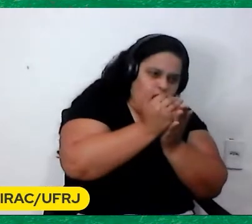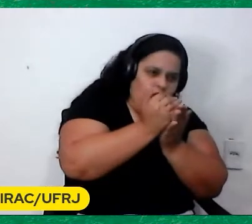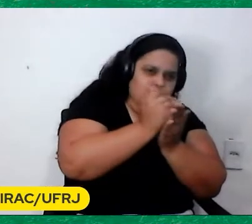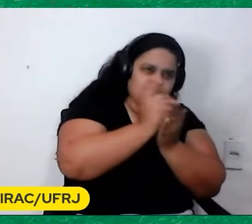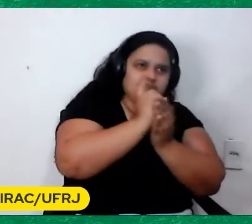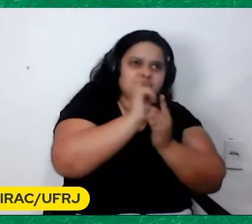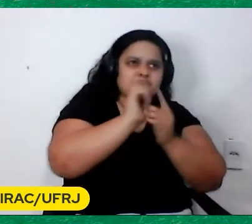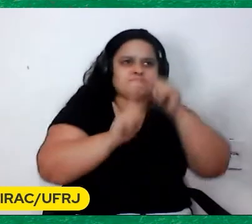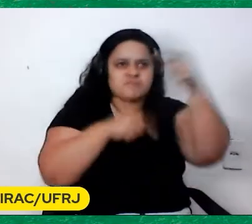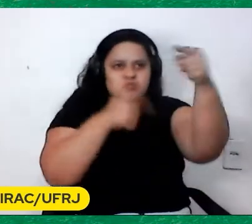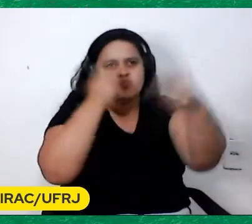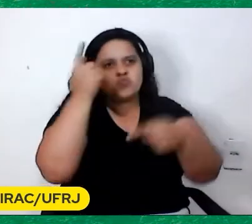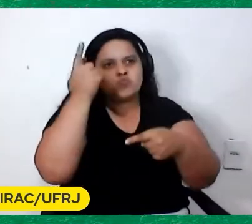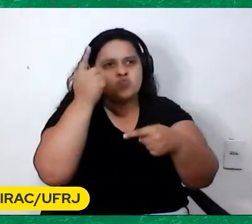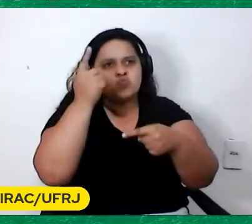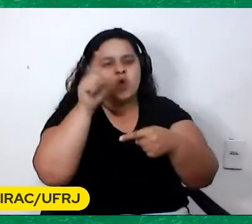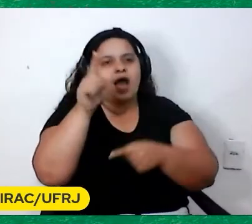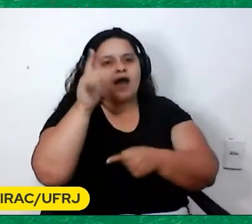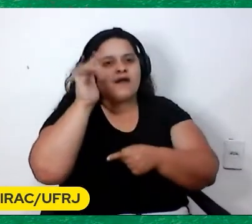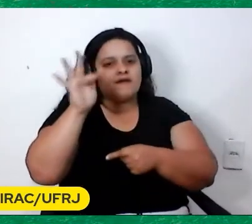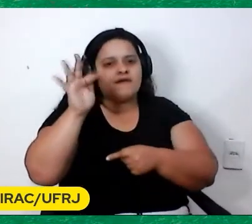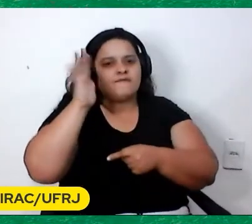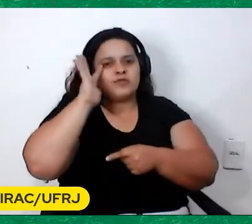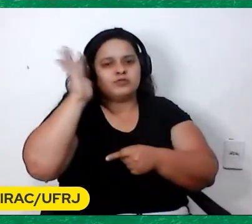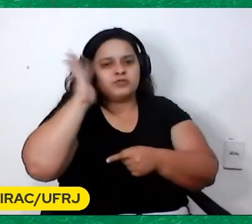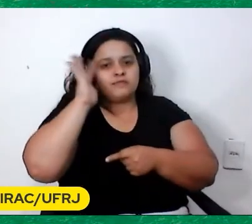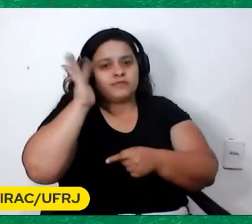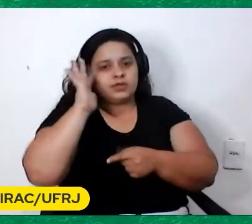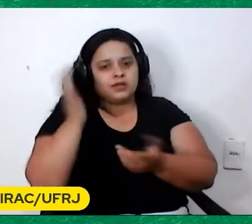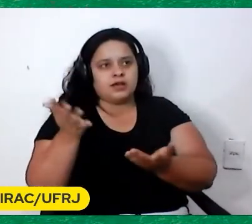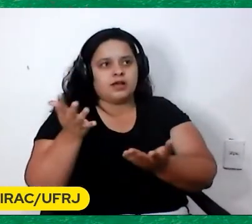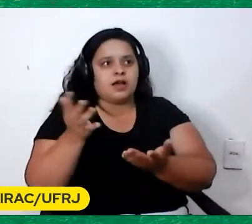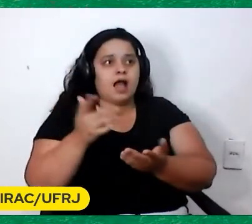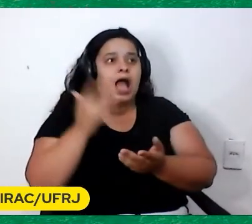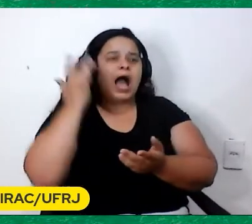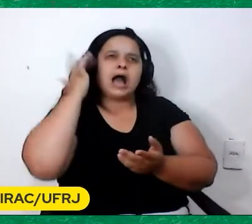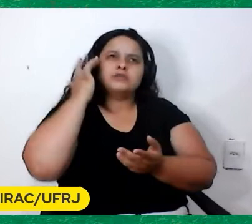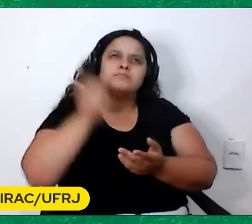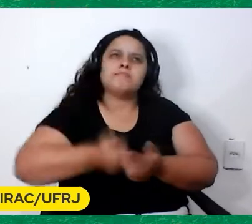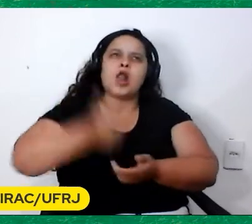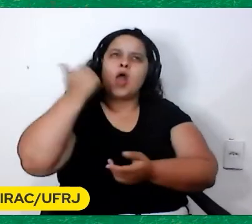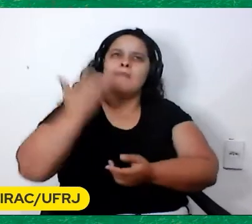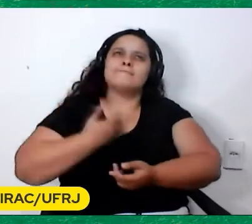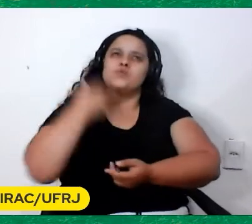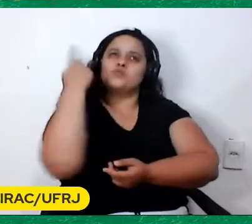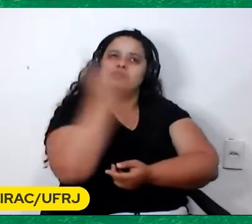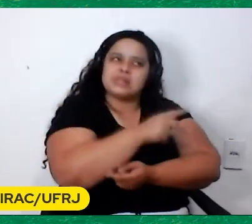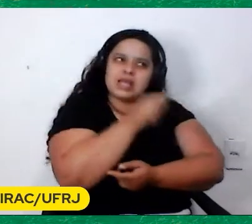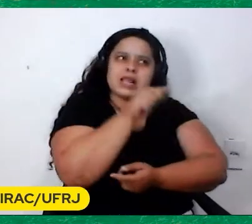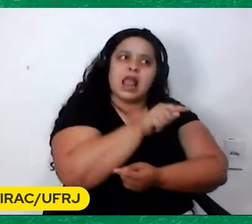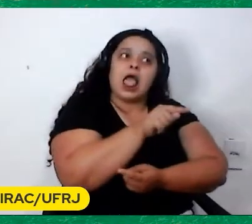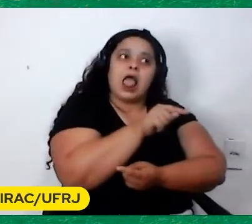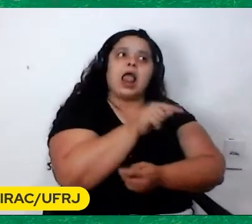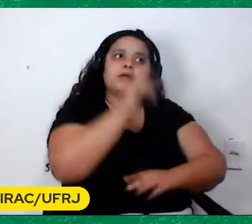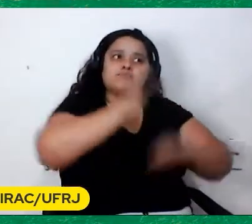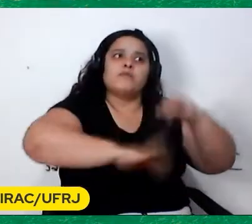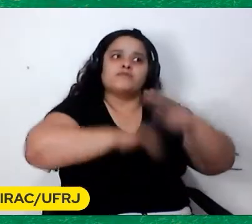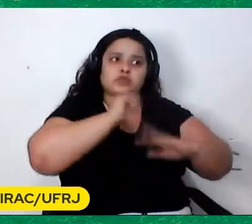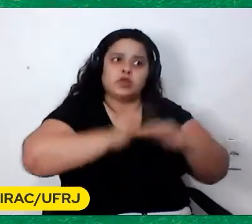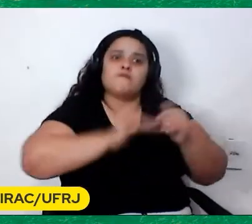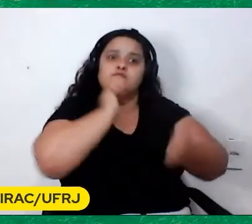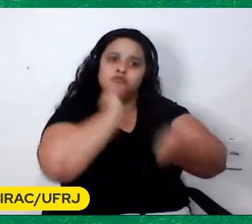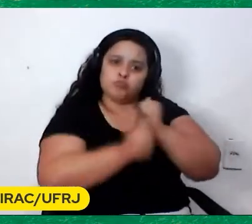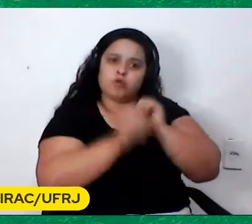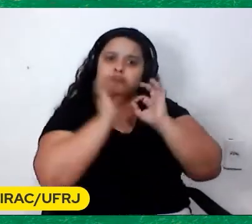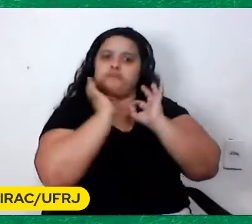Um dos melhores Amigos dele Virou jogador De futebol Realmente Eu não me lembro O nome desse amigo Dele Lá de Valinhos Também E